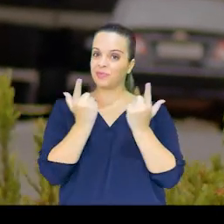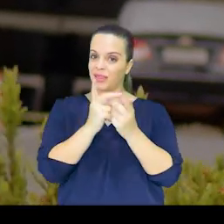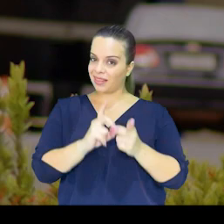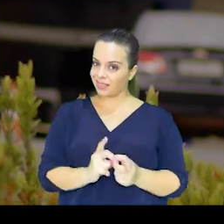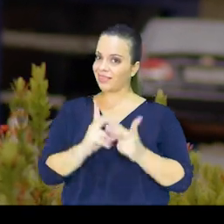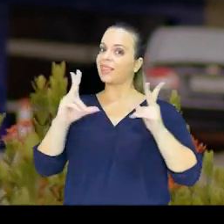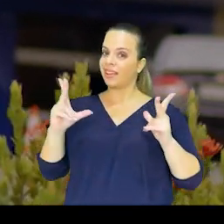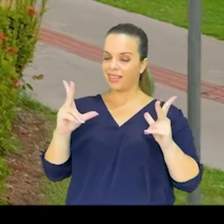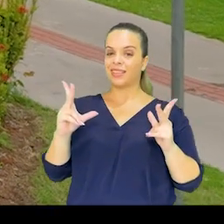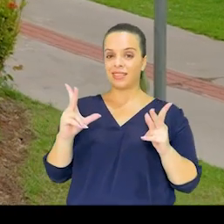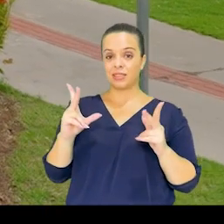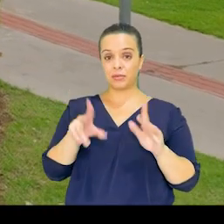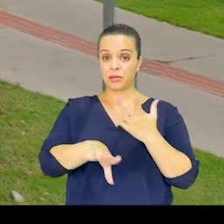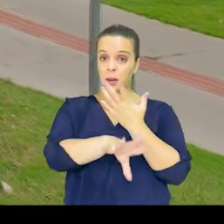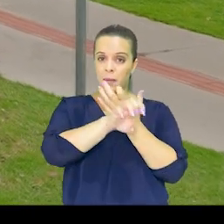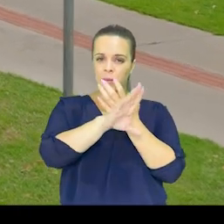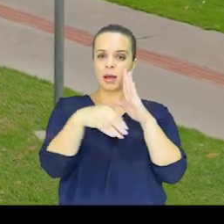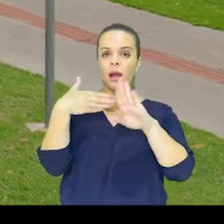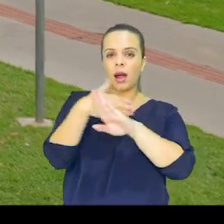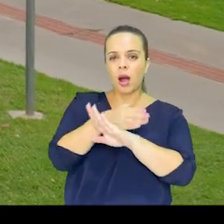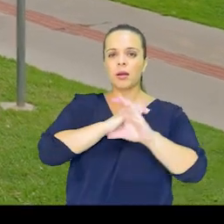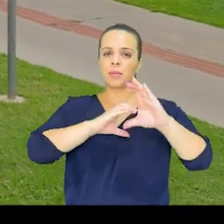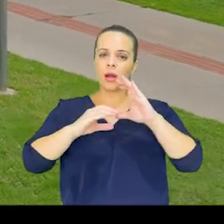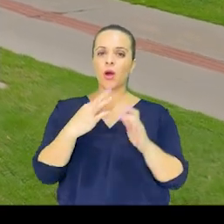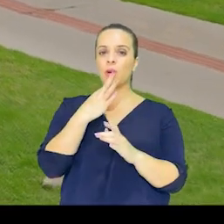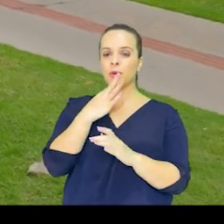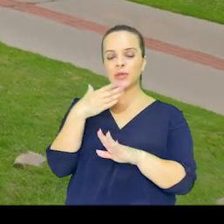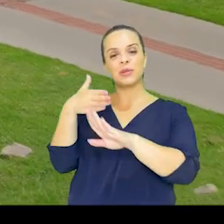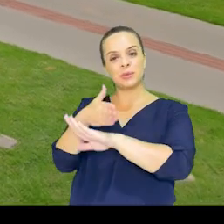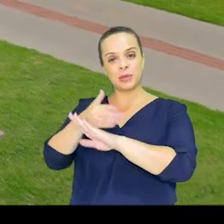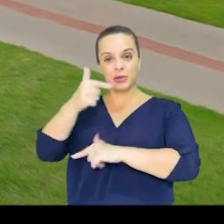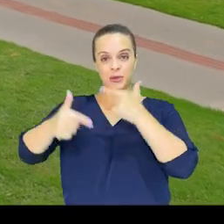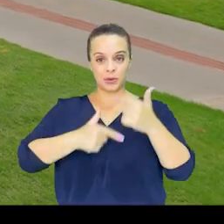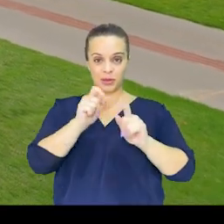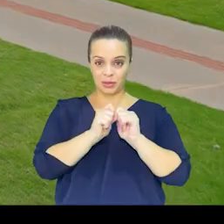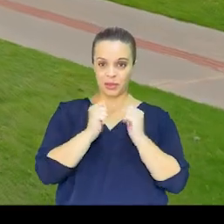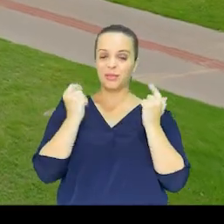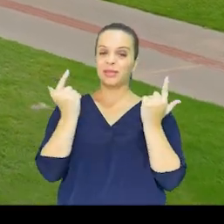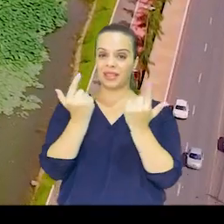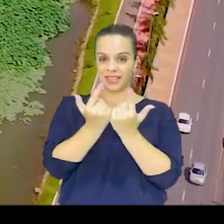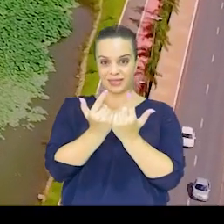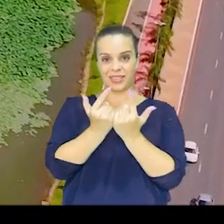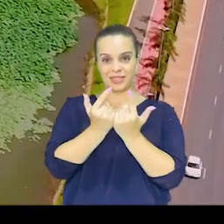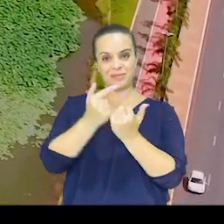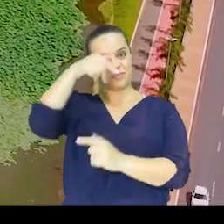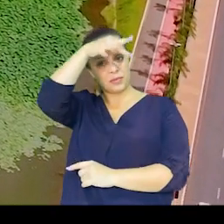democracia acontece. Acesse os canais de comunicação para conhecer e participar do trabalho da LMT.